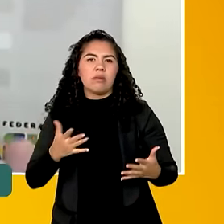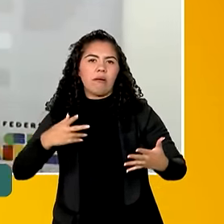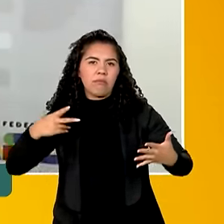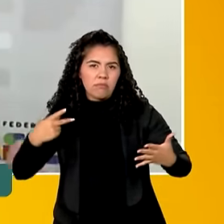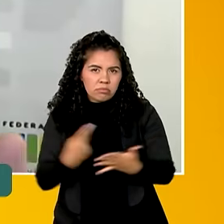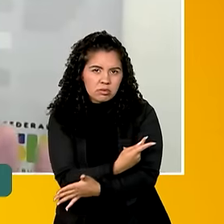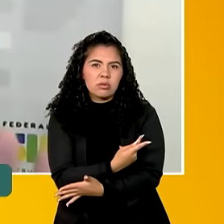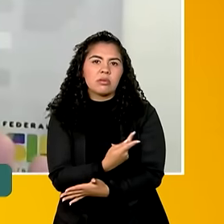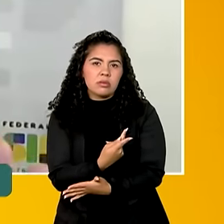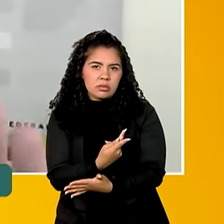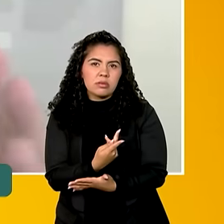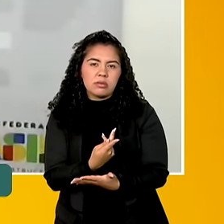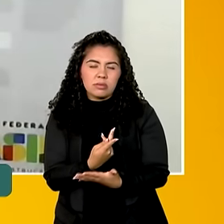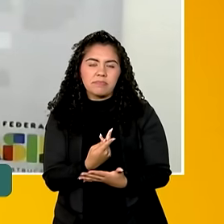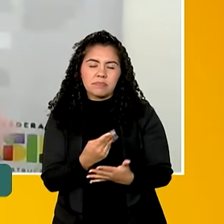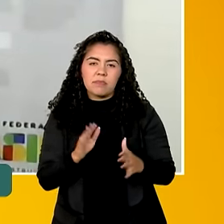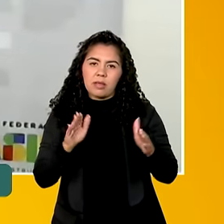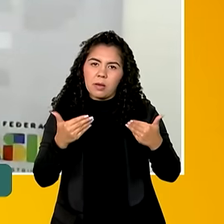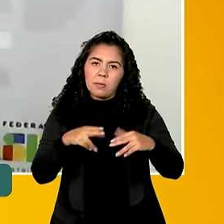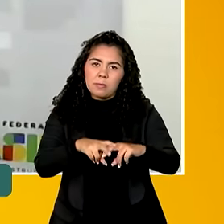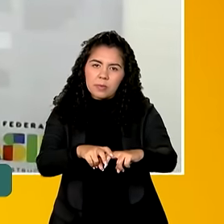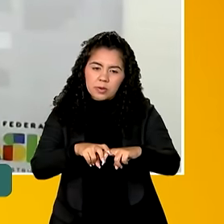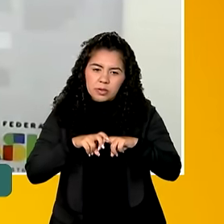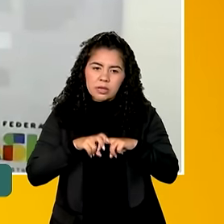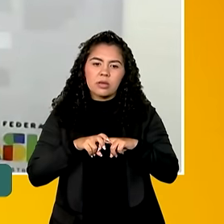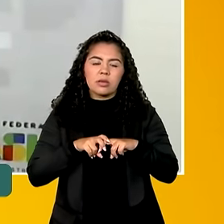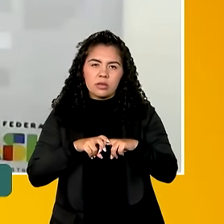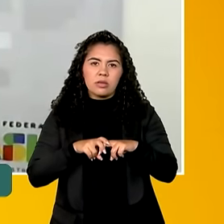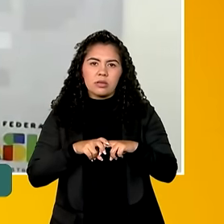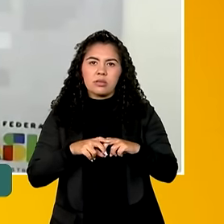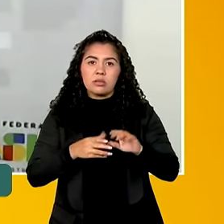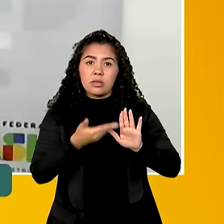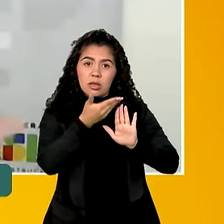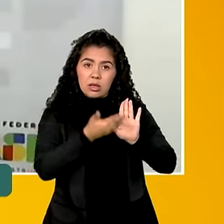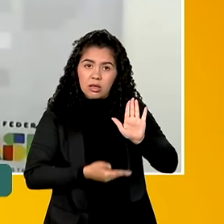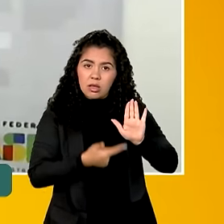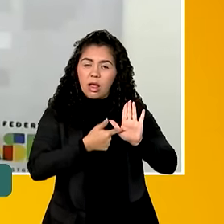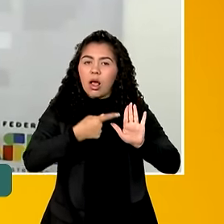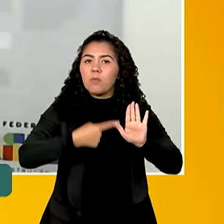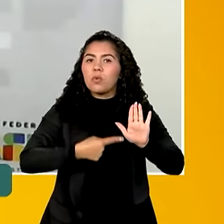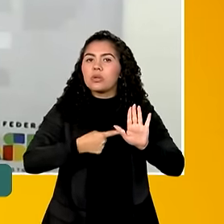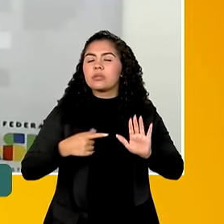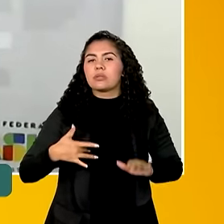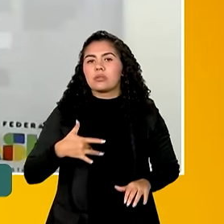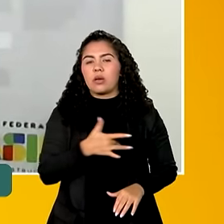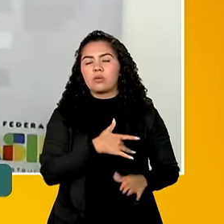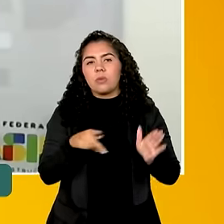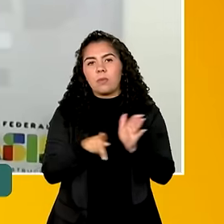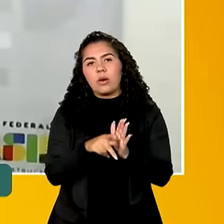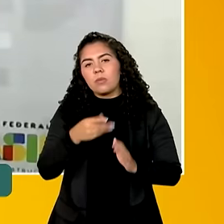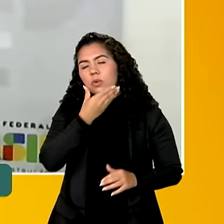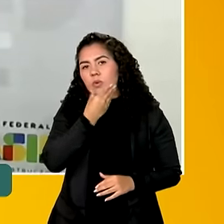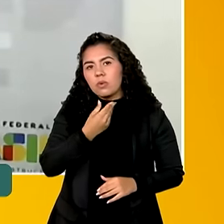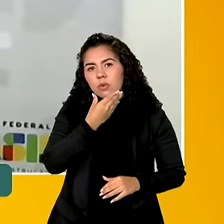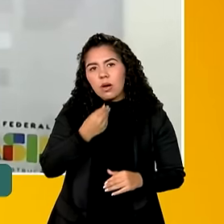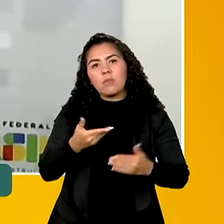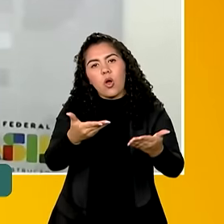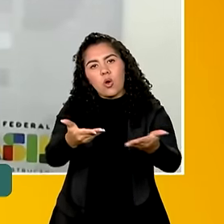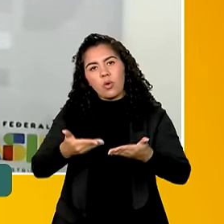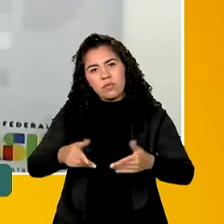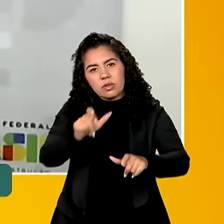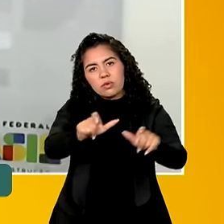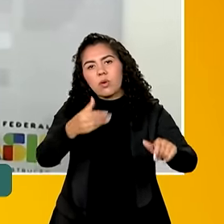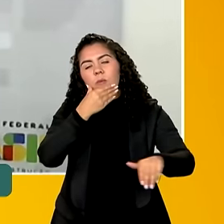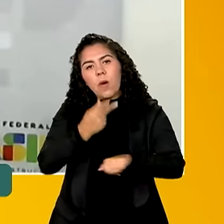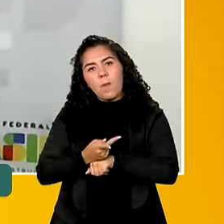do serviço de saúde. E aí, por isso que a política de saúde do homem visa convidar os homens a buscar a UBS